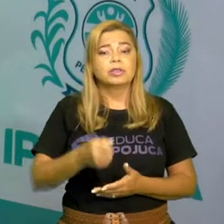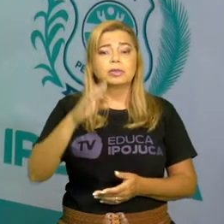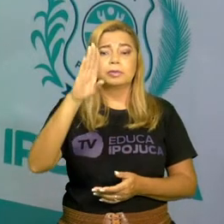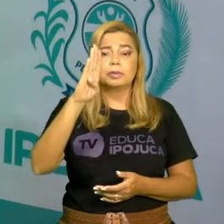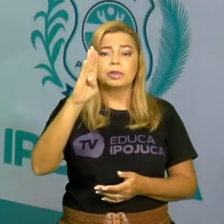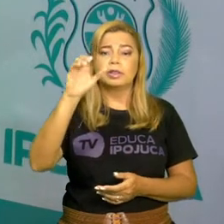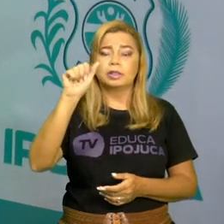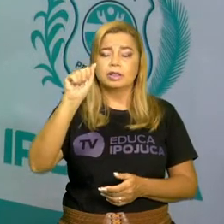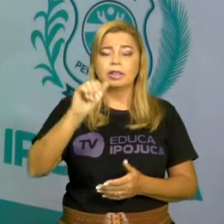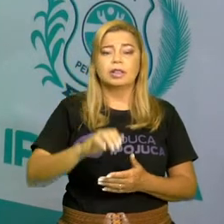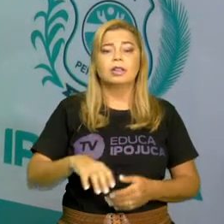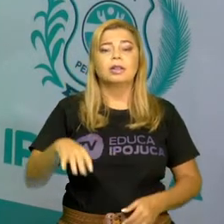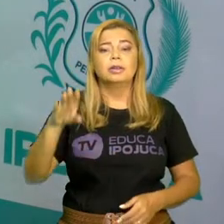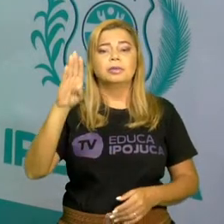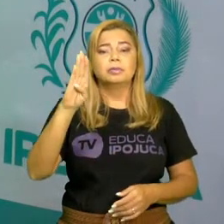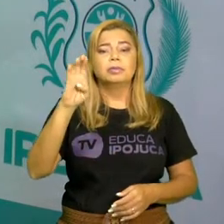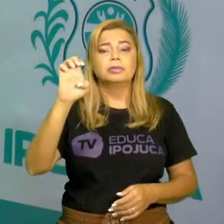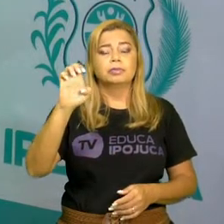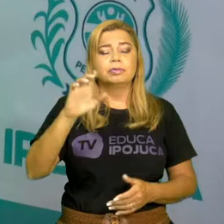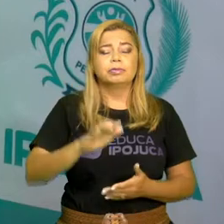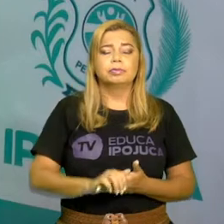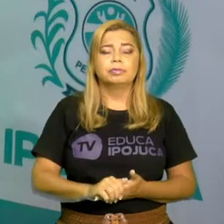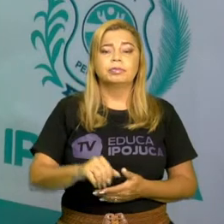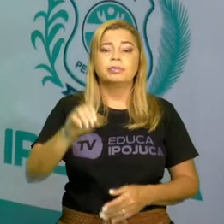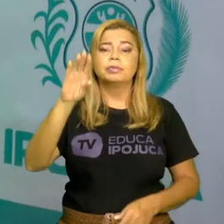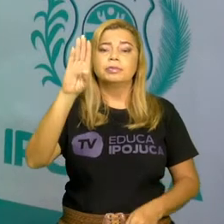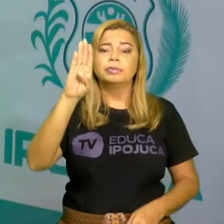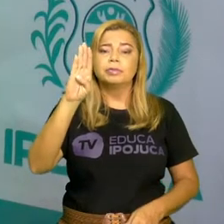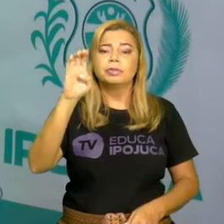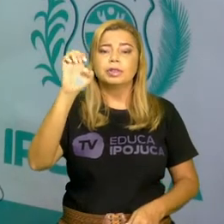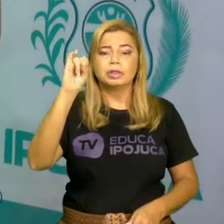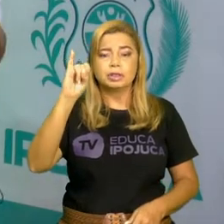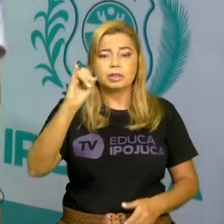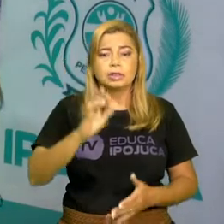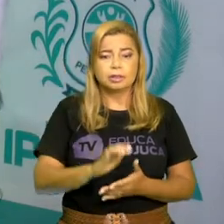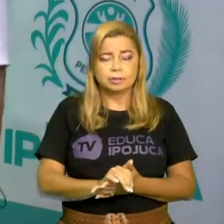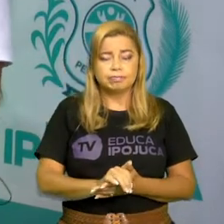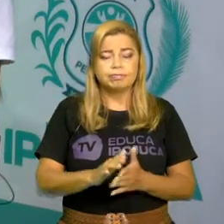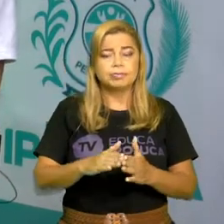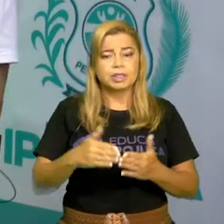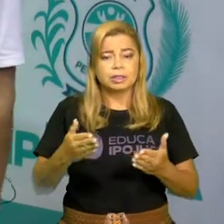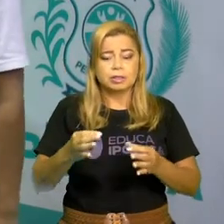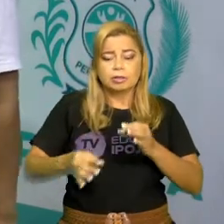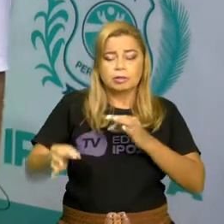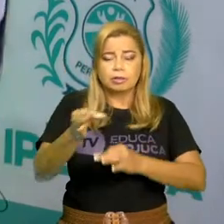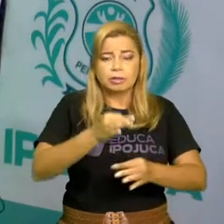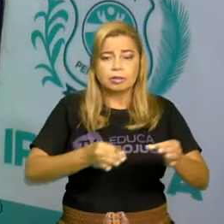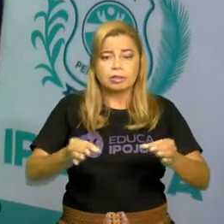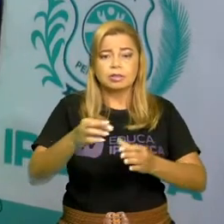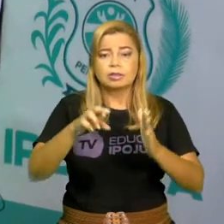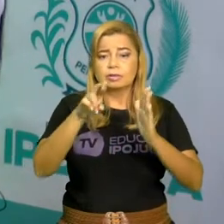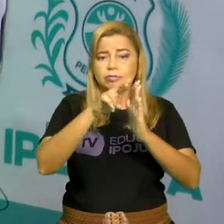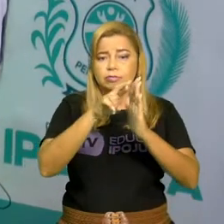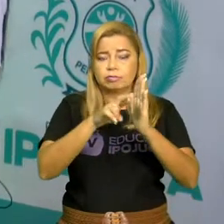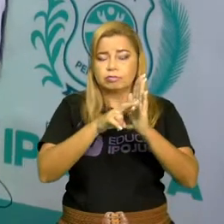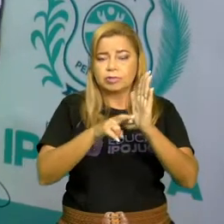BI. E assim a gente vai organizando de acordo com as regras da nossa língua portuguesa.